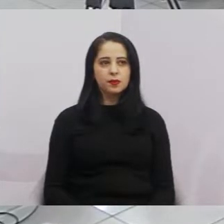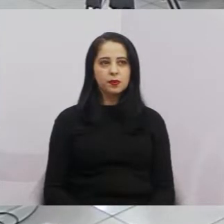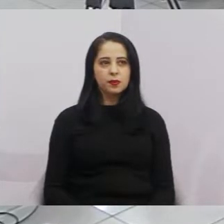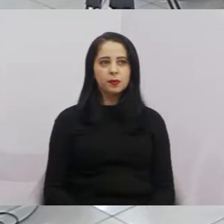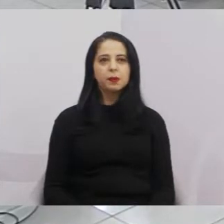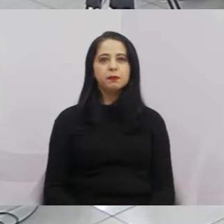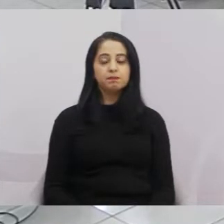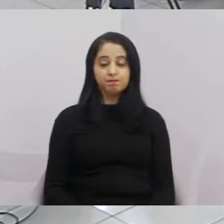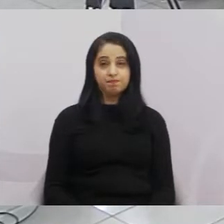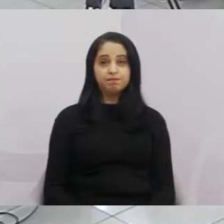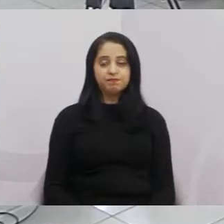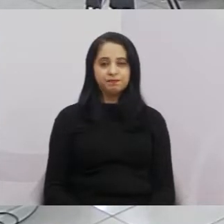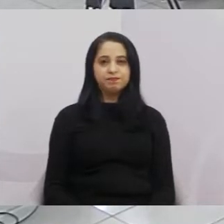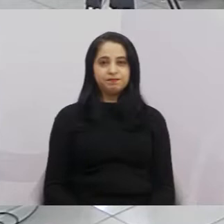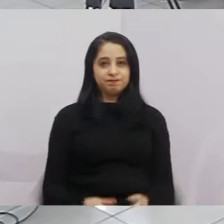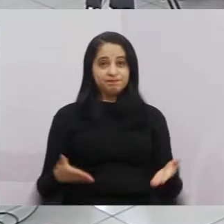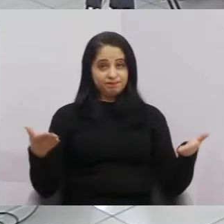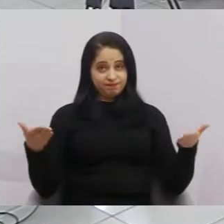É, hoje.